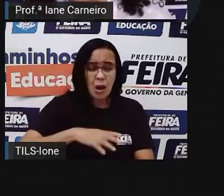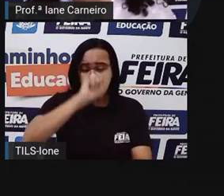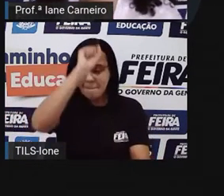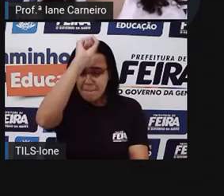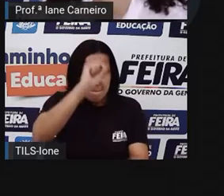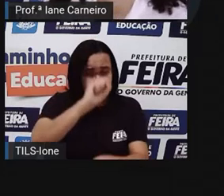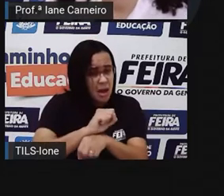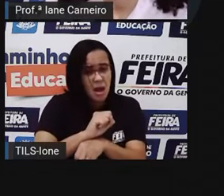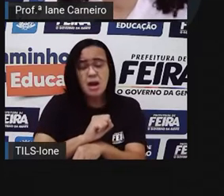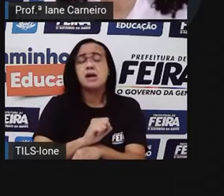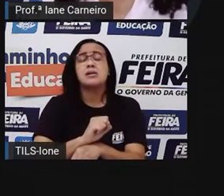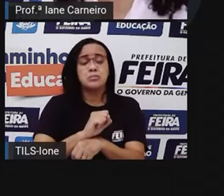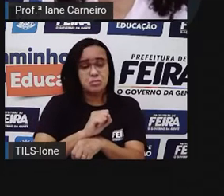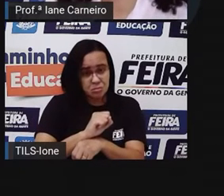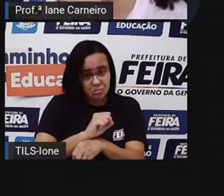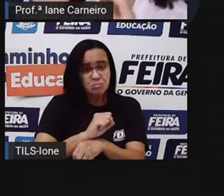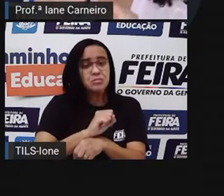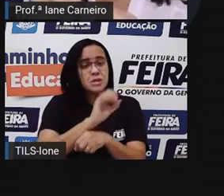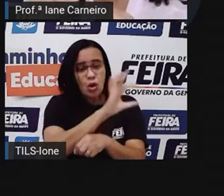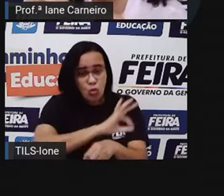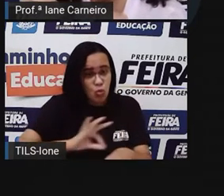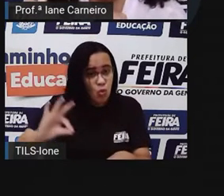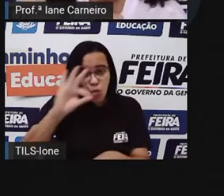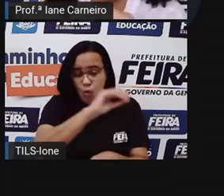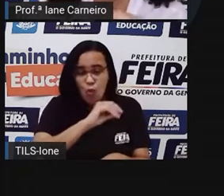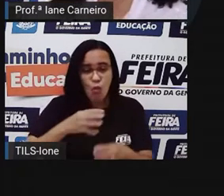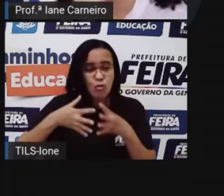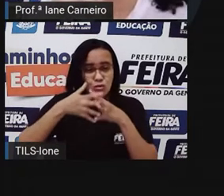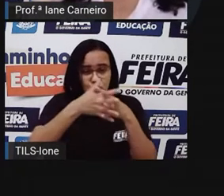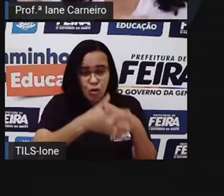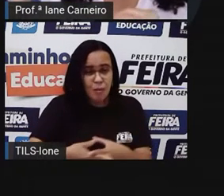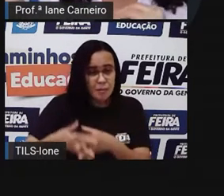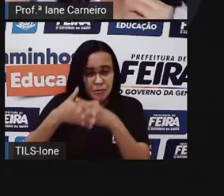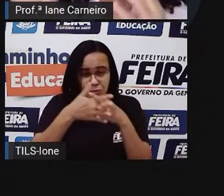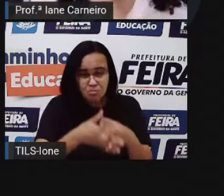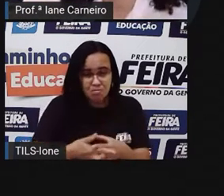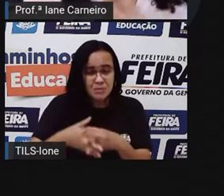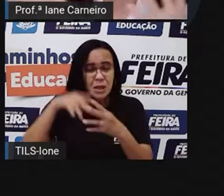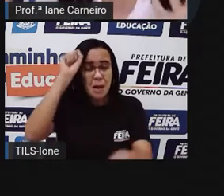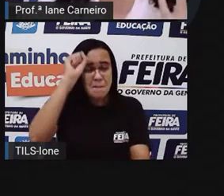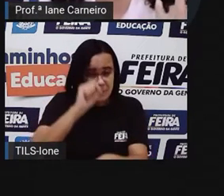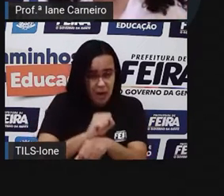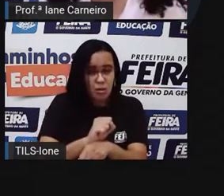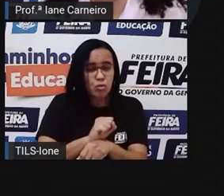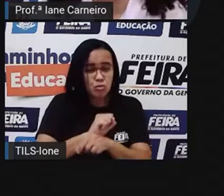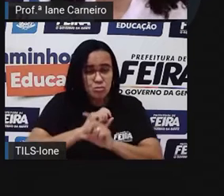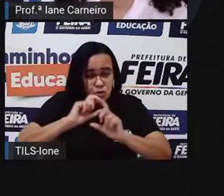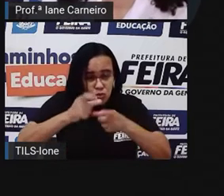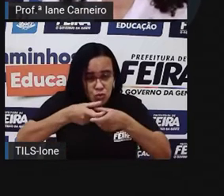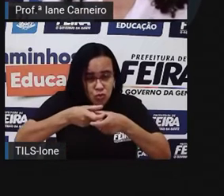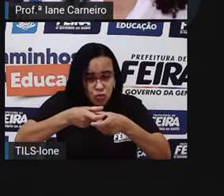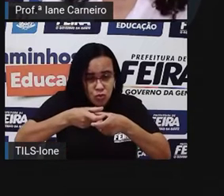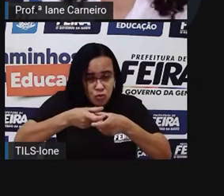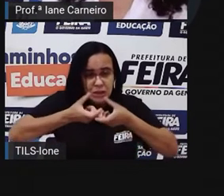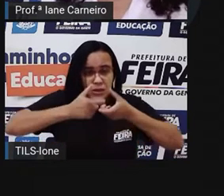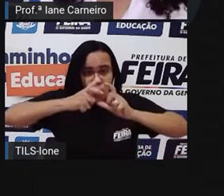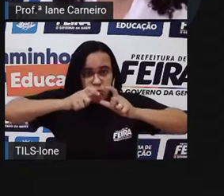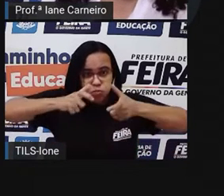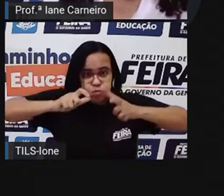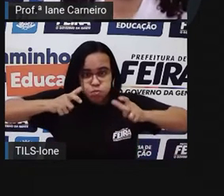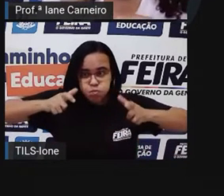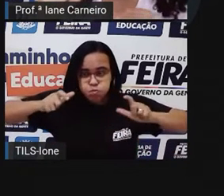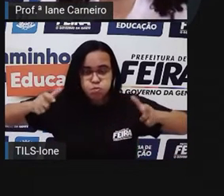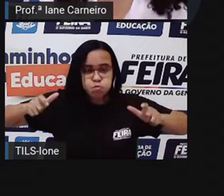grande, gente. E parou, começou assim, bem pequenininha, e depois, ó, foi ficando cada vez maior. Os postos de